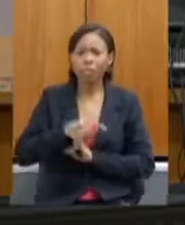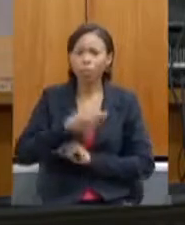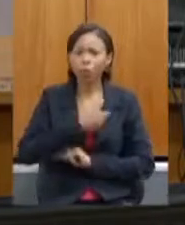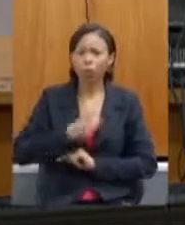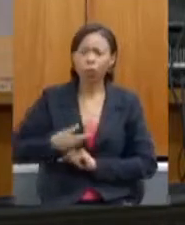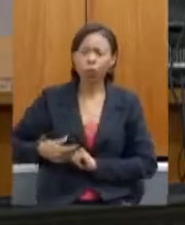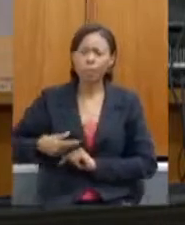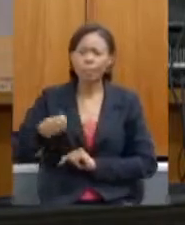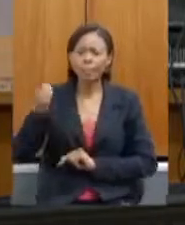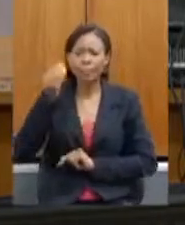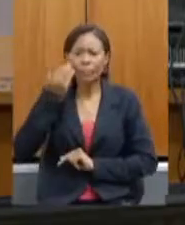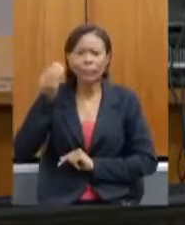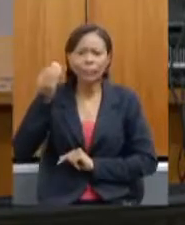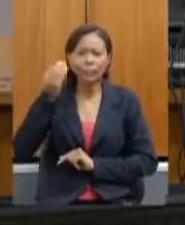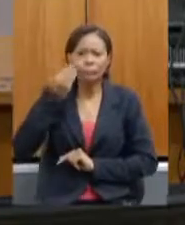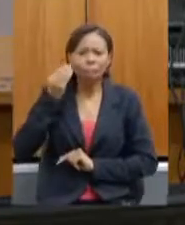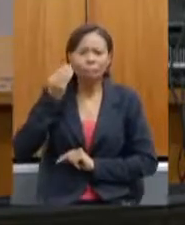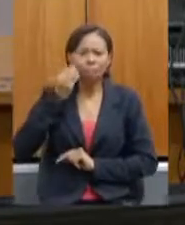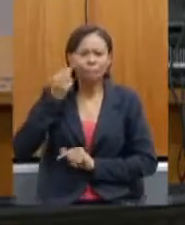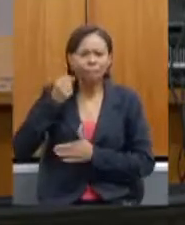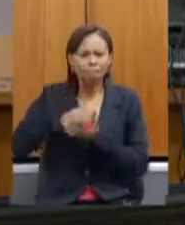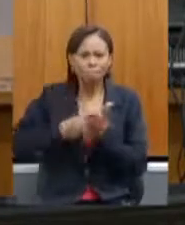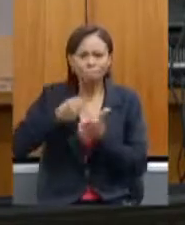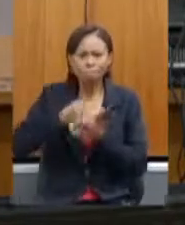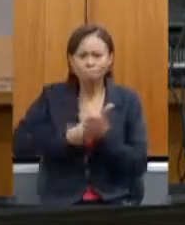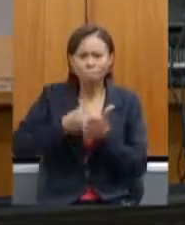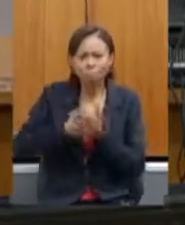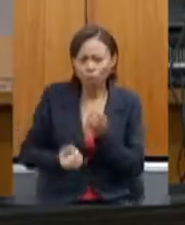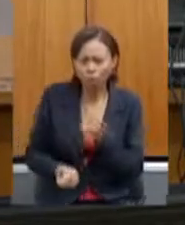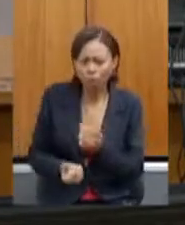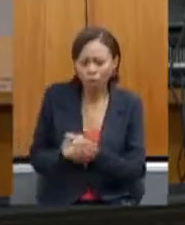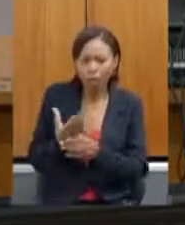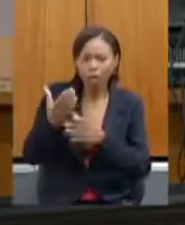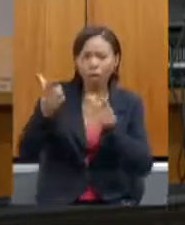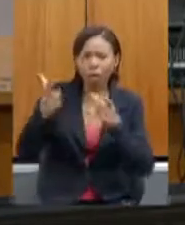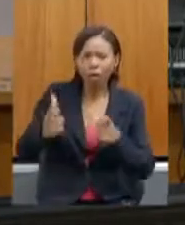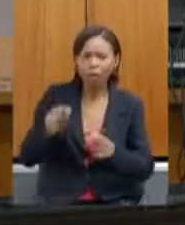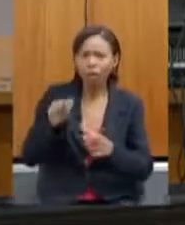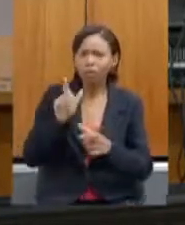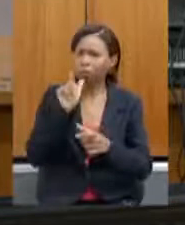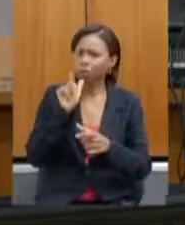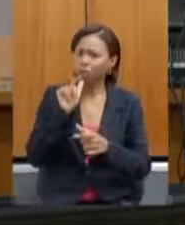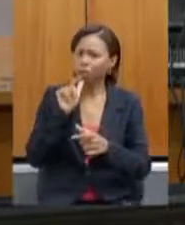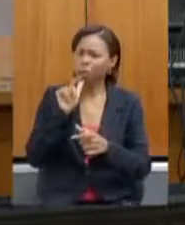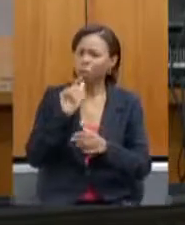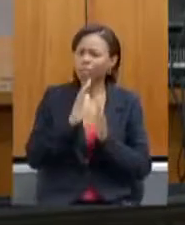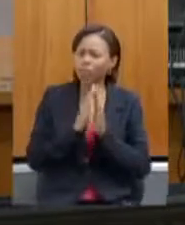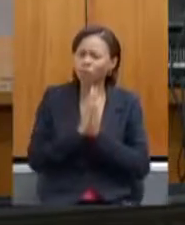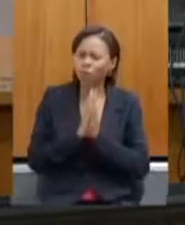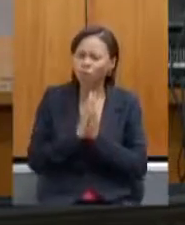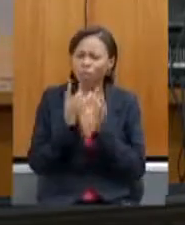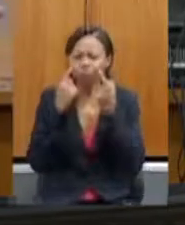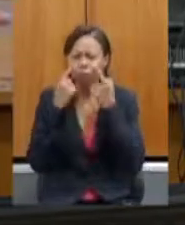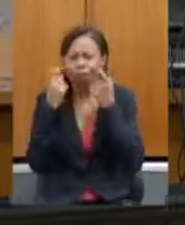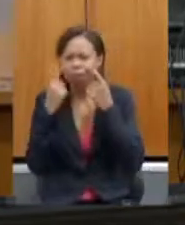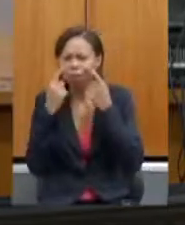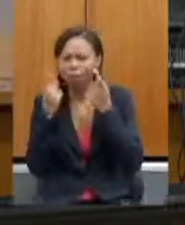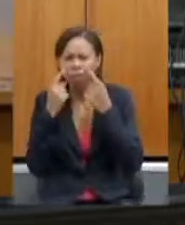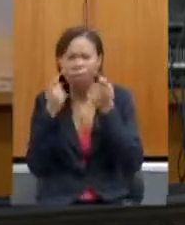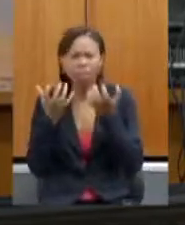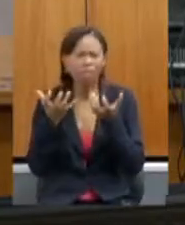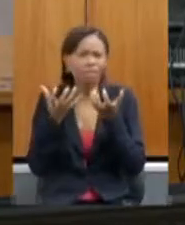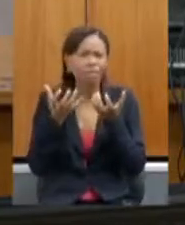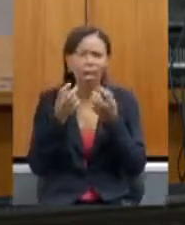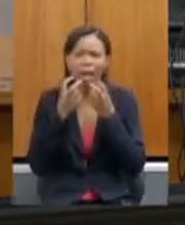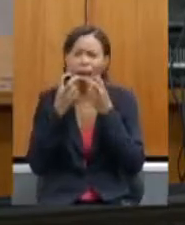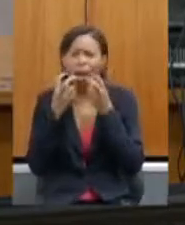de água. As pessoas choram e clamam, choram e clamam. E a gente vê várias situações defendidas aqui no